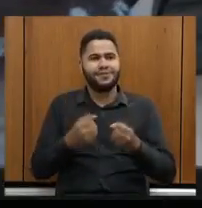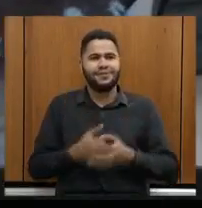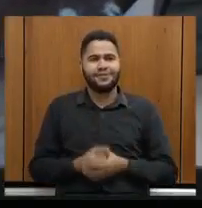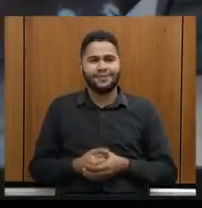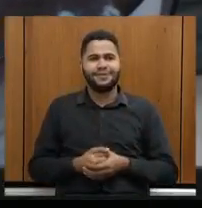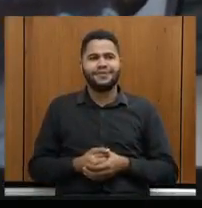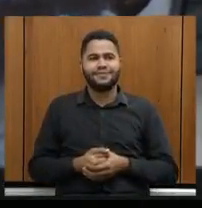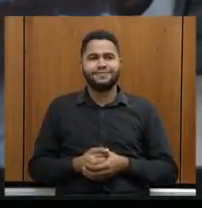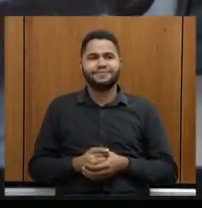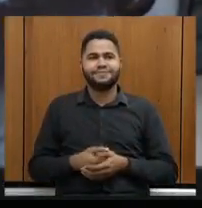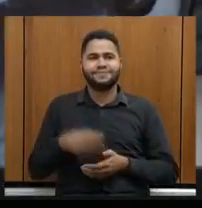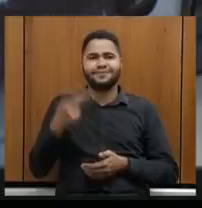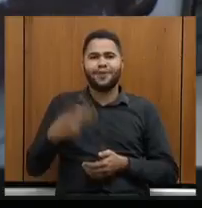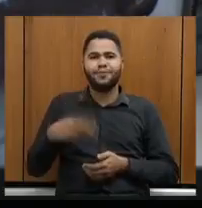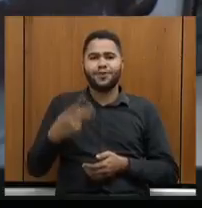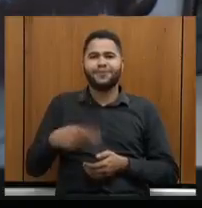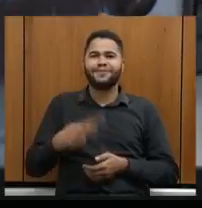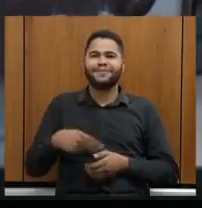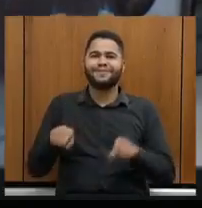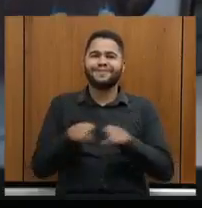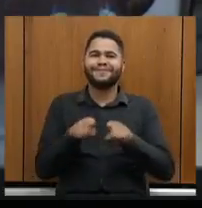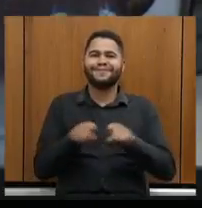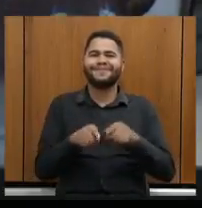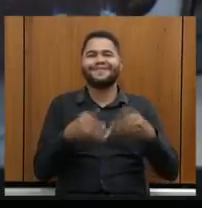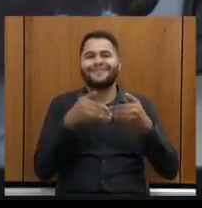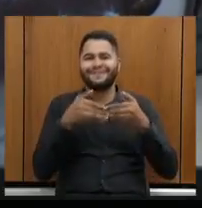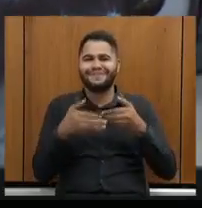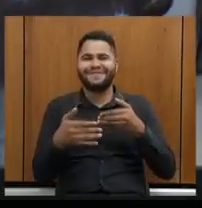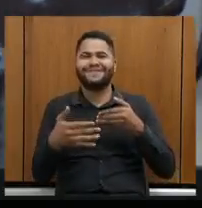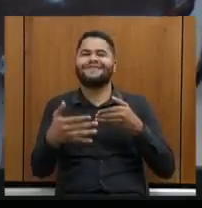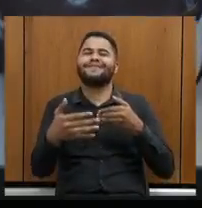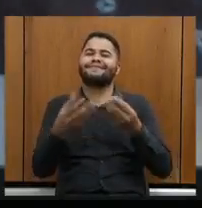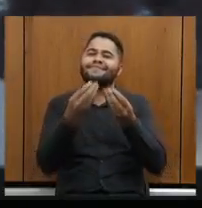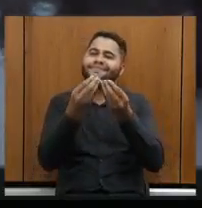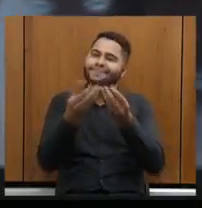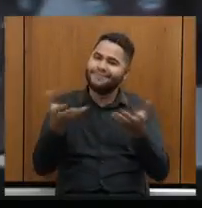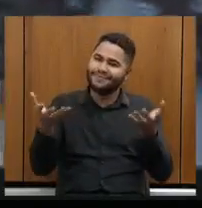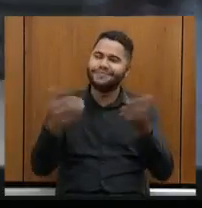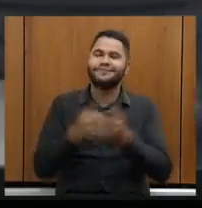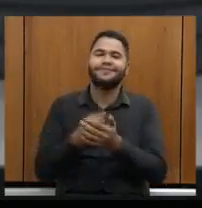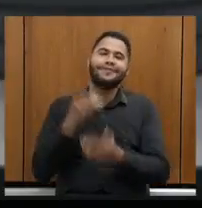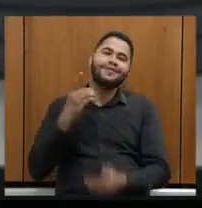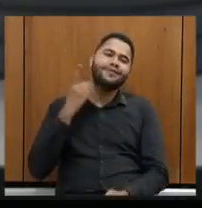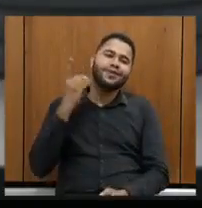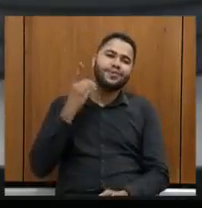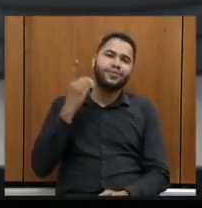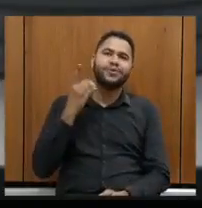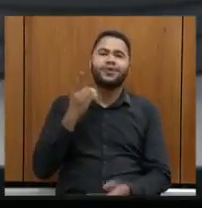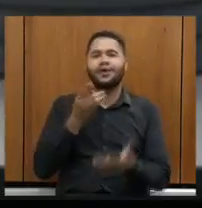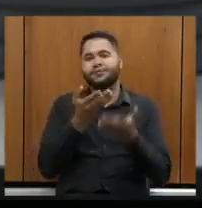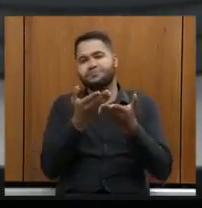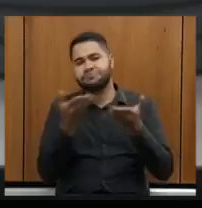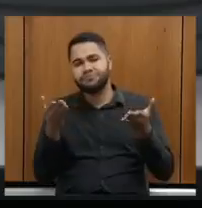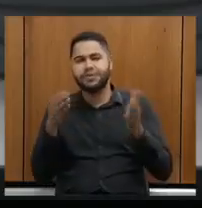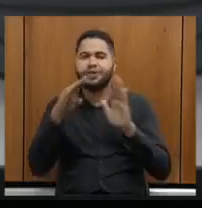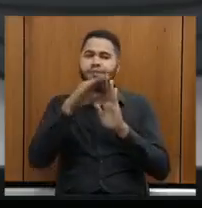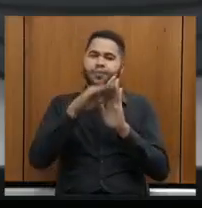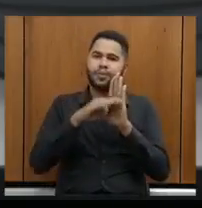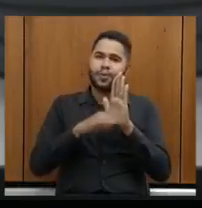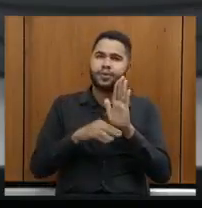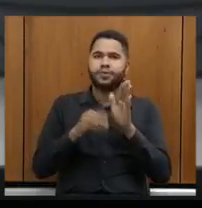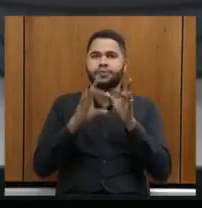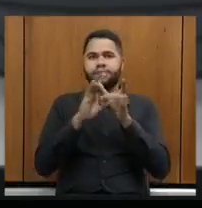Na Assembleia e na sequência será concedida a palavra a deputadas e aos deputados nos termos da